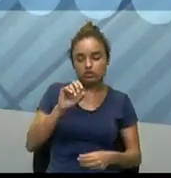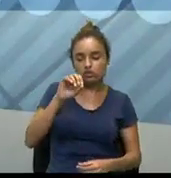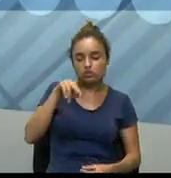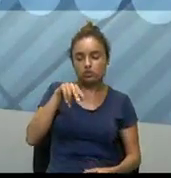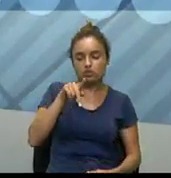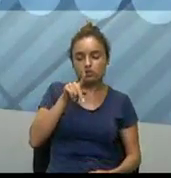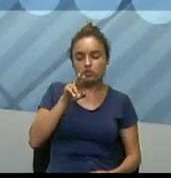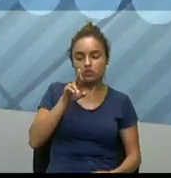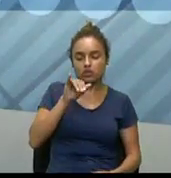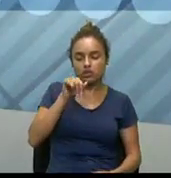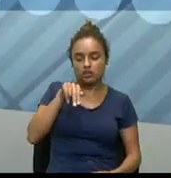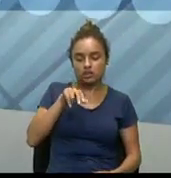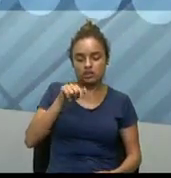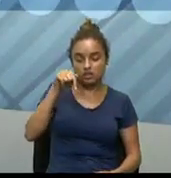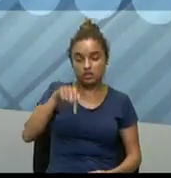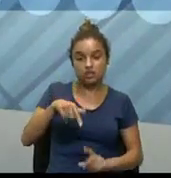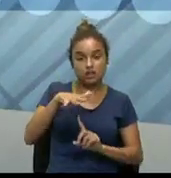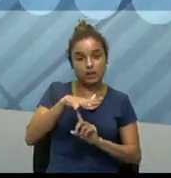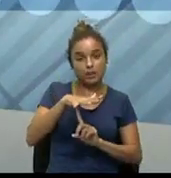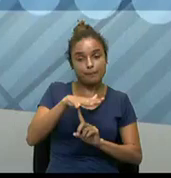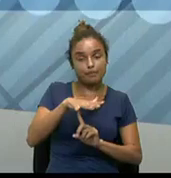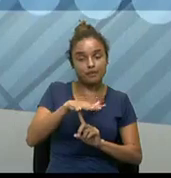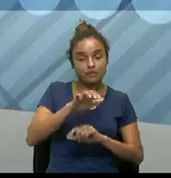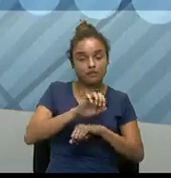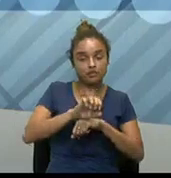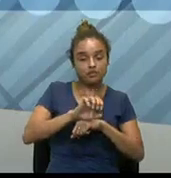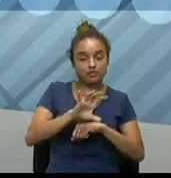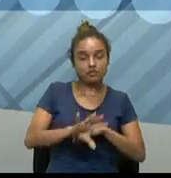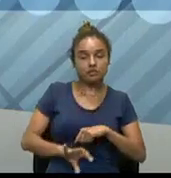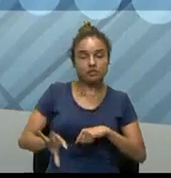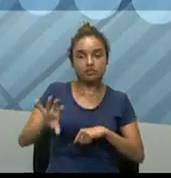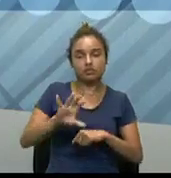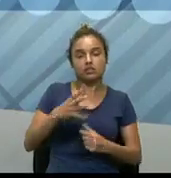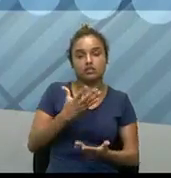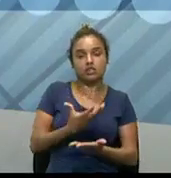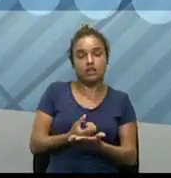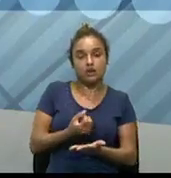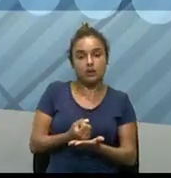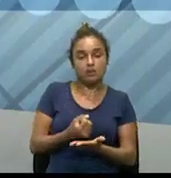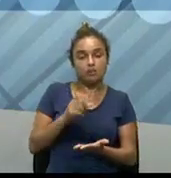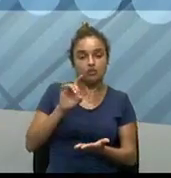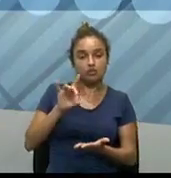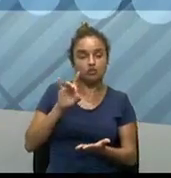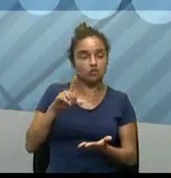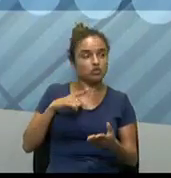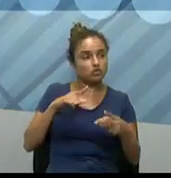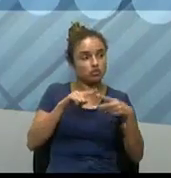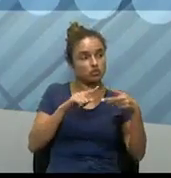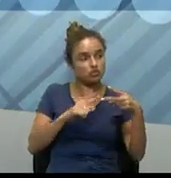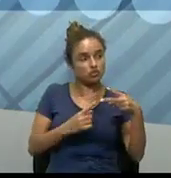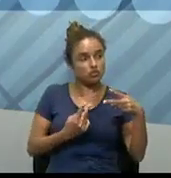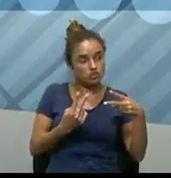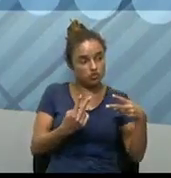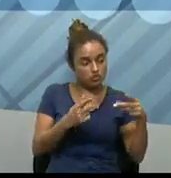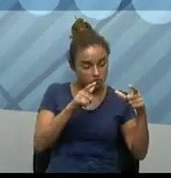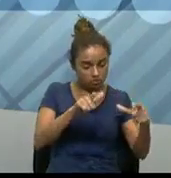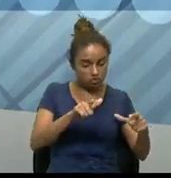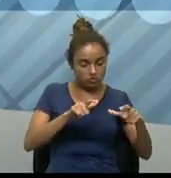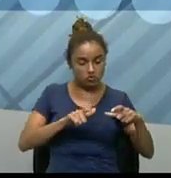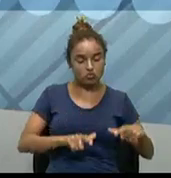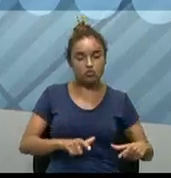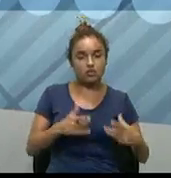Verifiquei através desse aplicativo, né? Existiam apenas dois estabelecimentos que